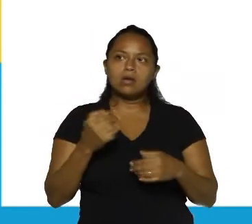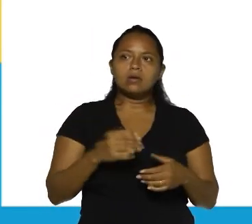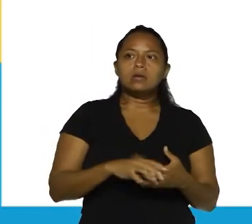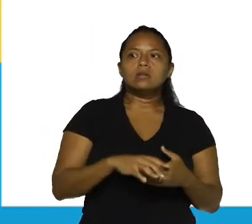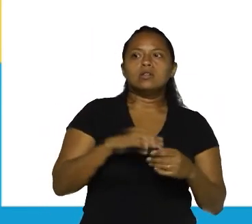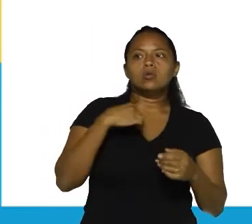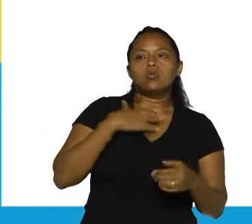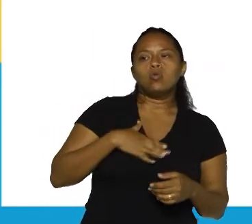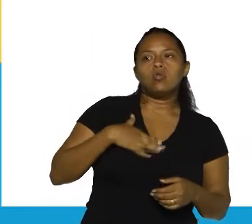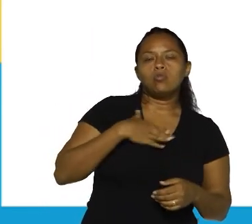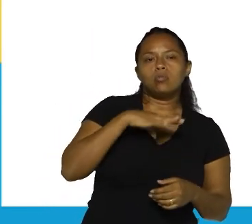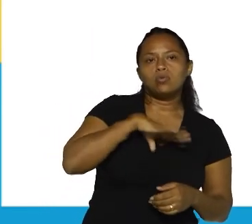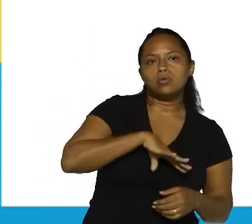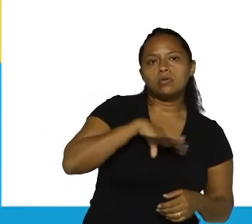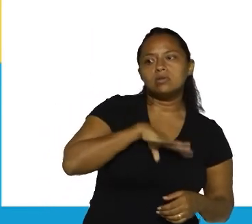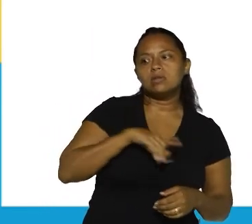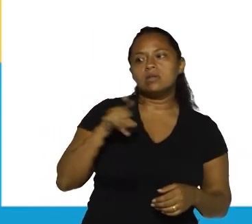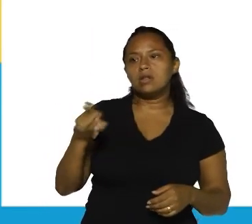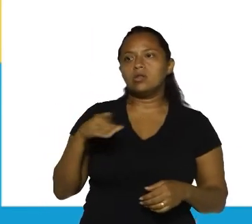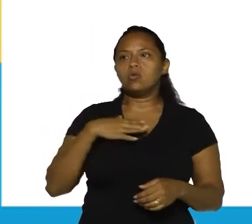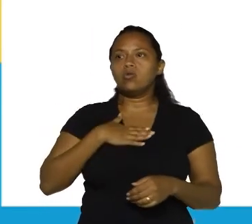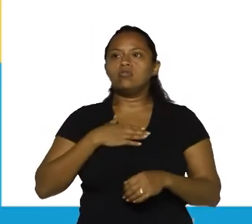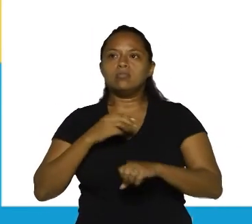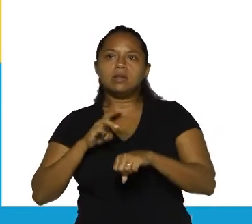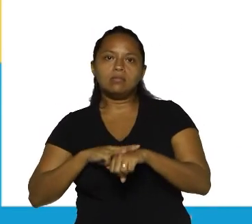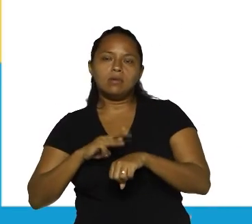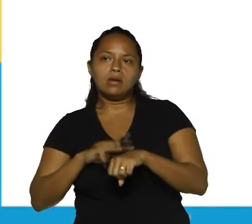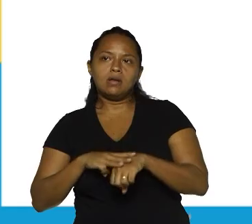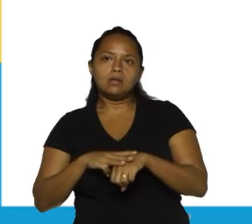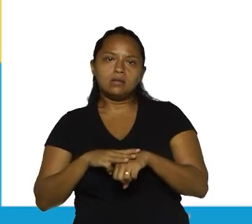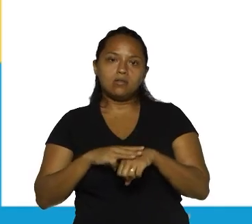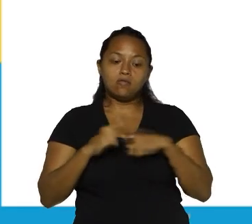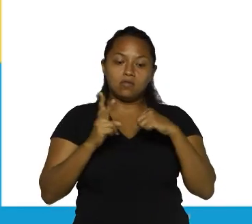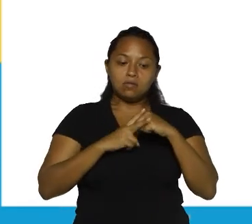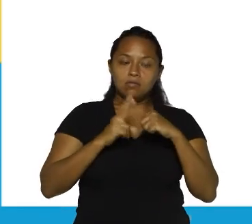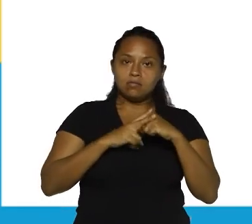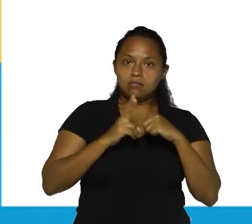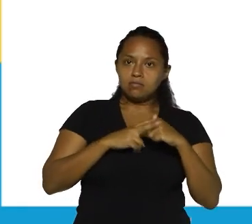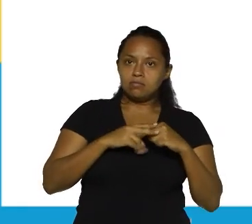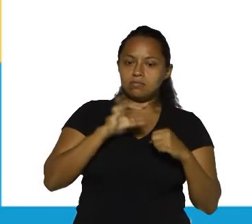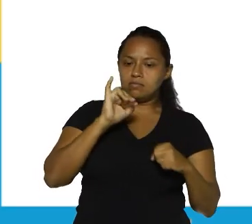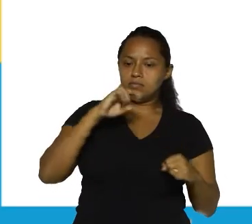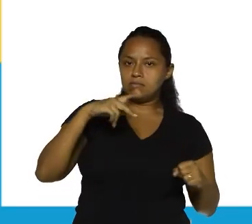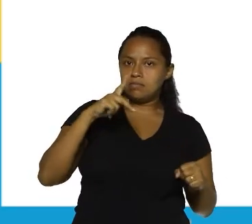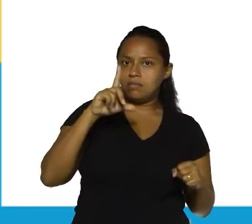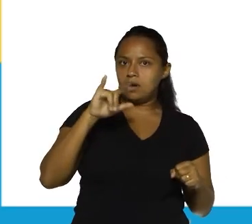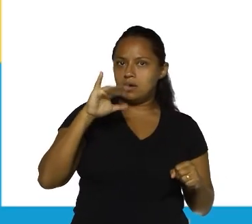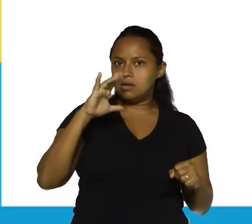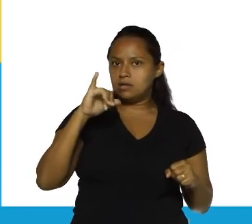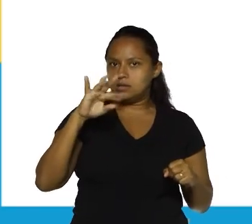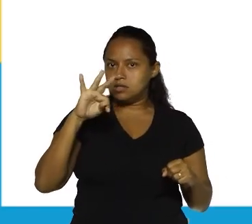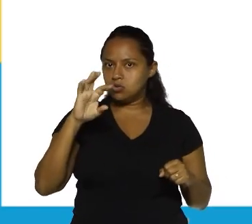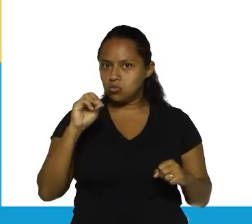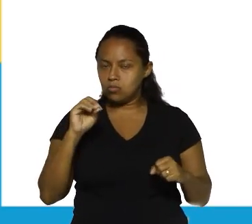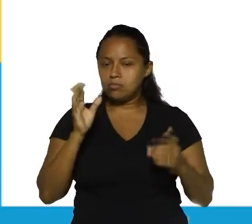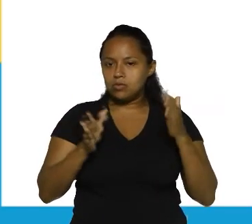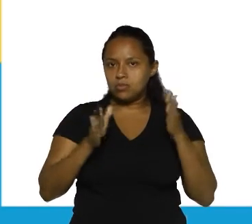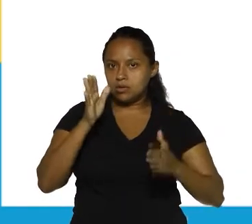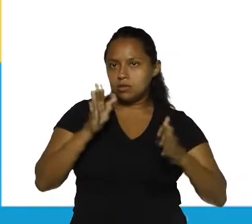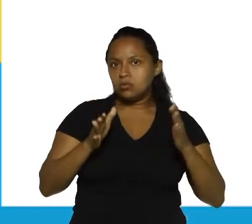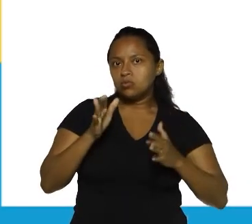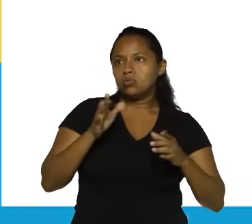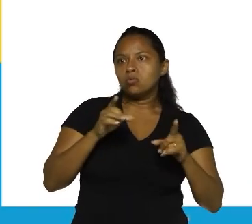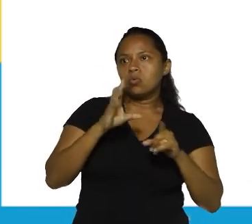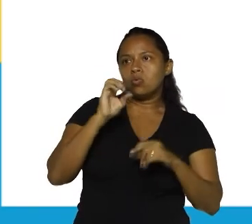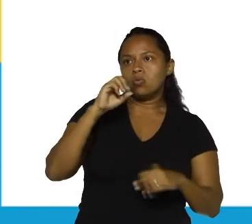gosto de português, ele gosta de matemática. Então, os verbos estão implícitos, mas continuamos classificando o período como